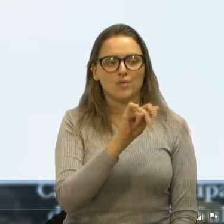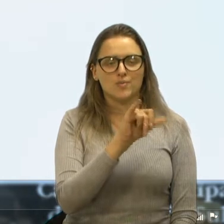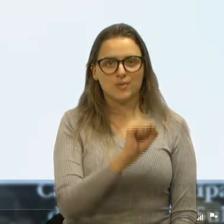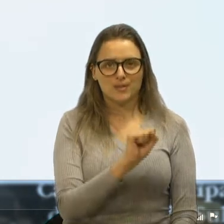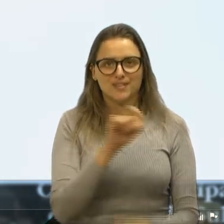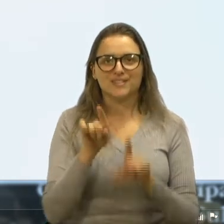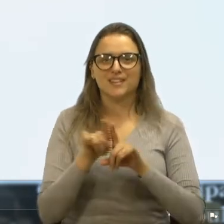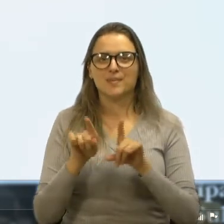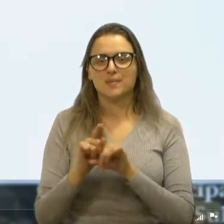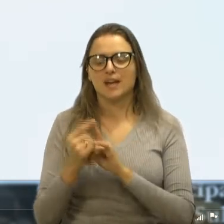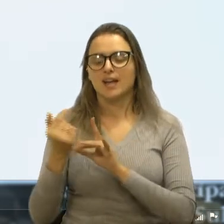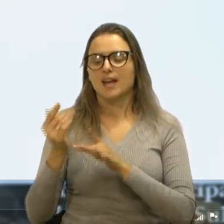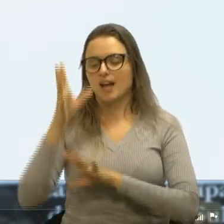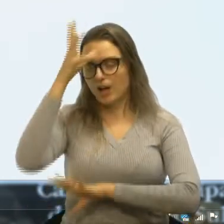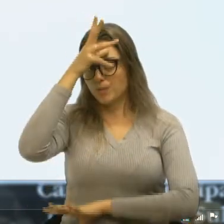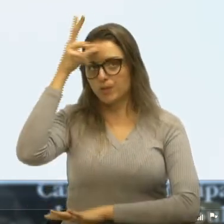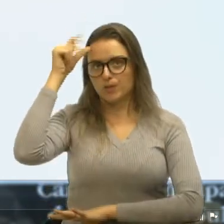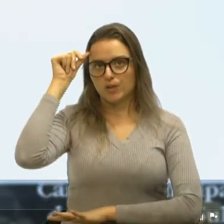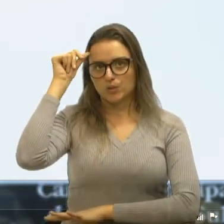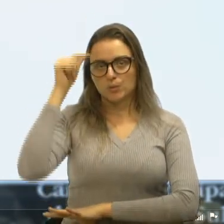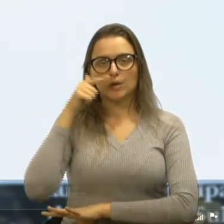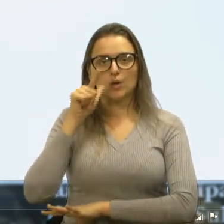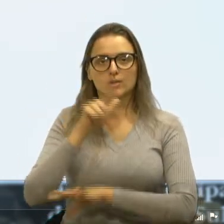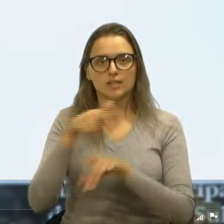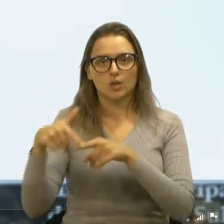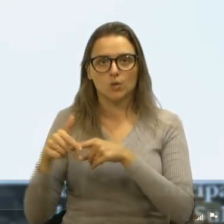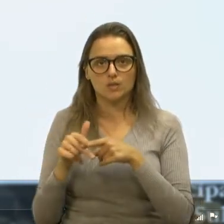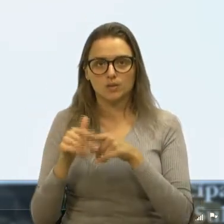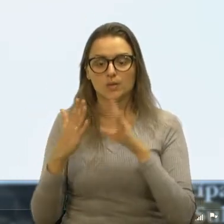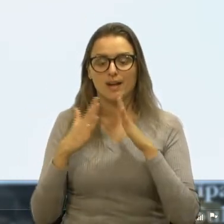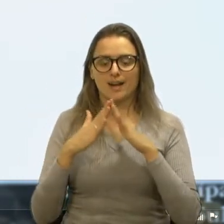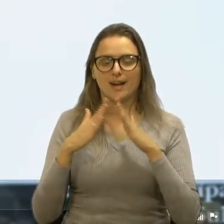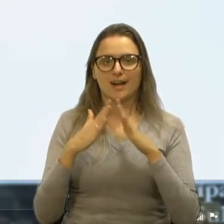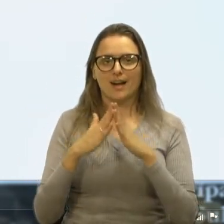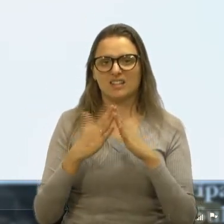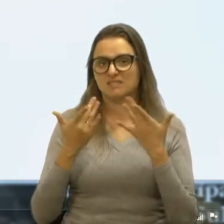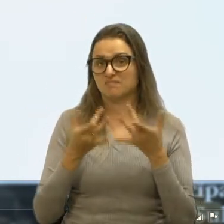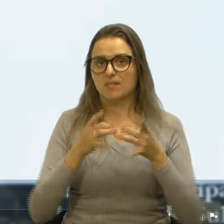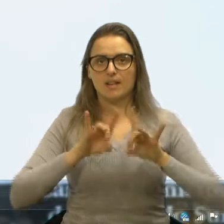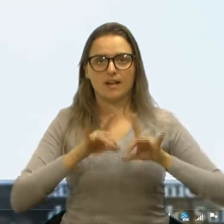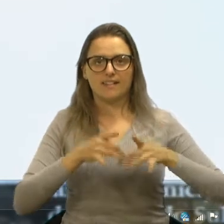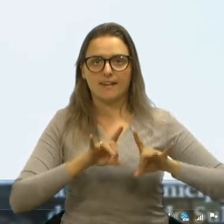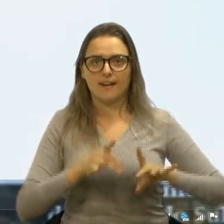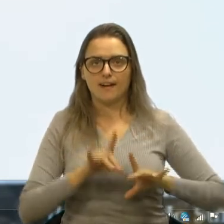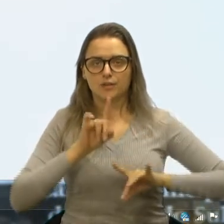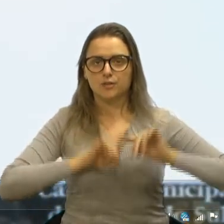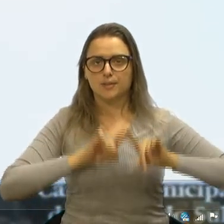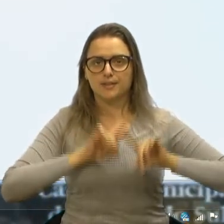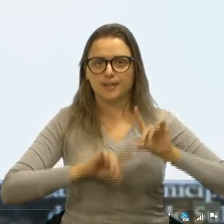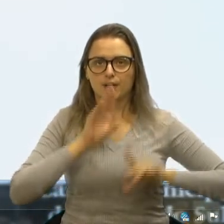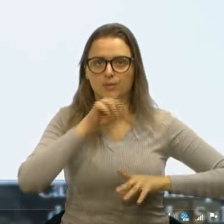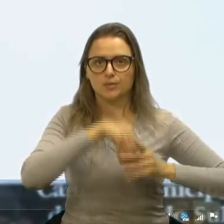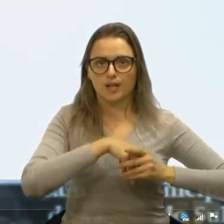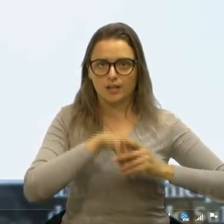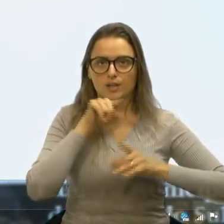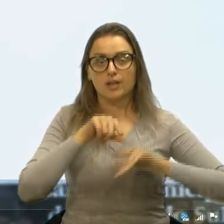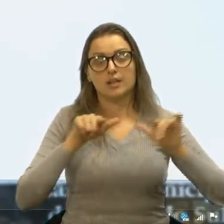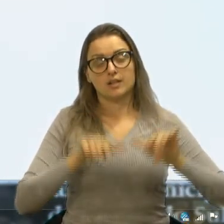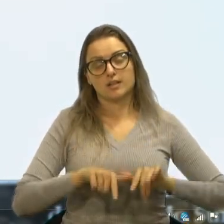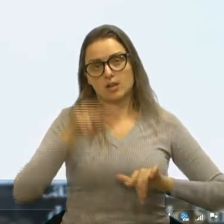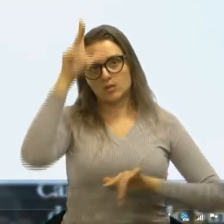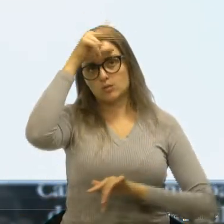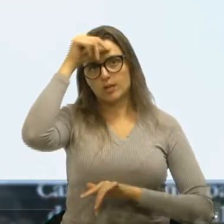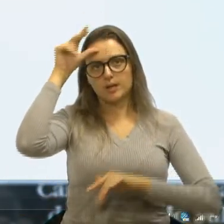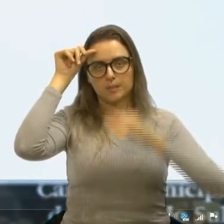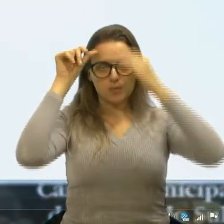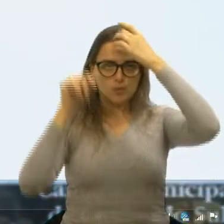enquanto se buscasse, enfim, a melhoria naquela casa que está lá, virou um depósito agora, naquele espaço que é público. Aí,